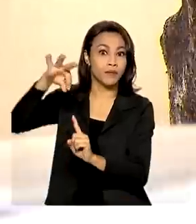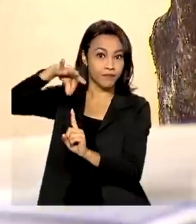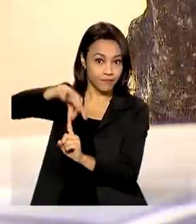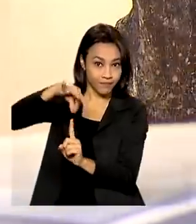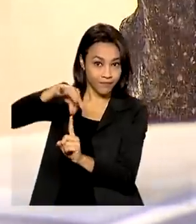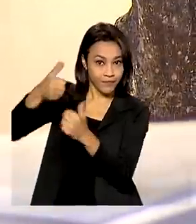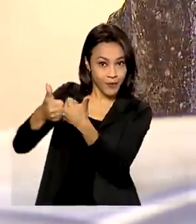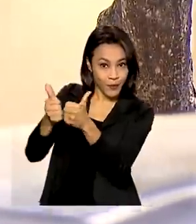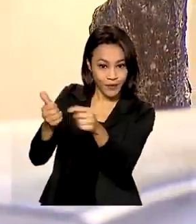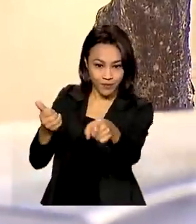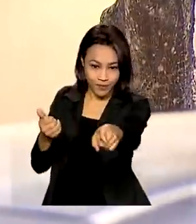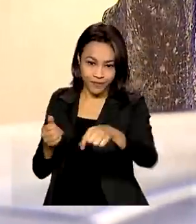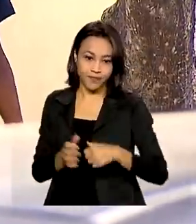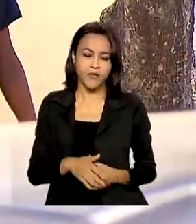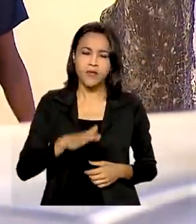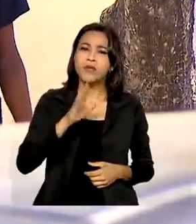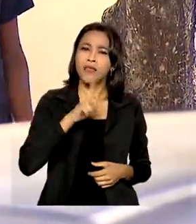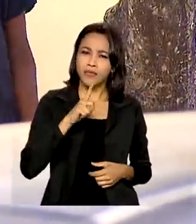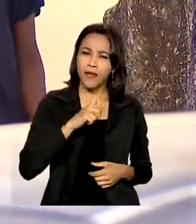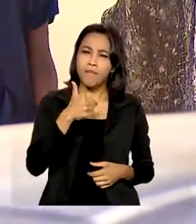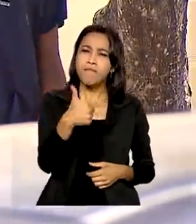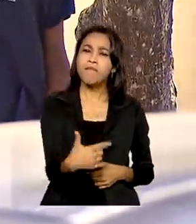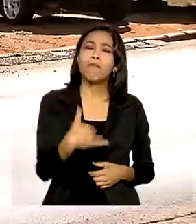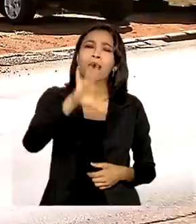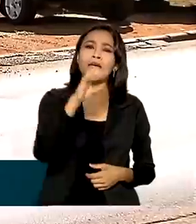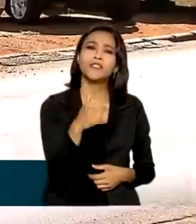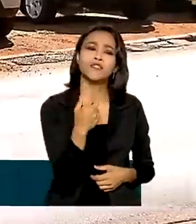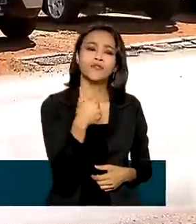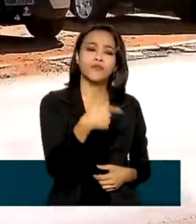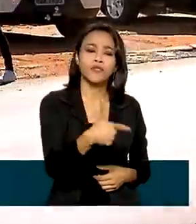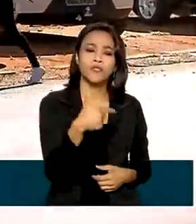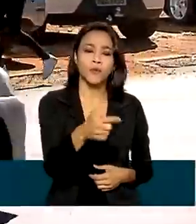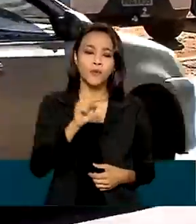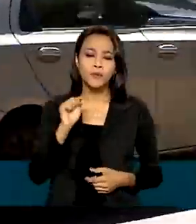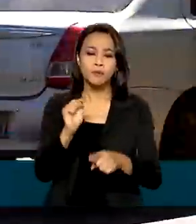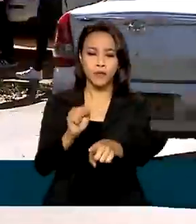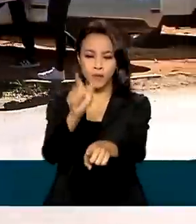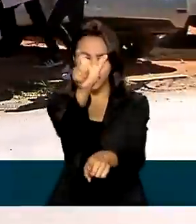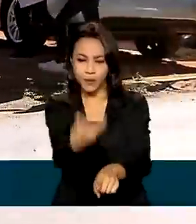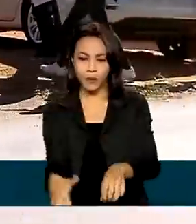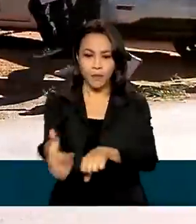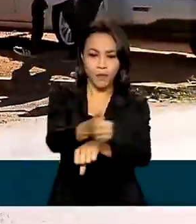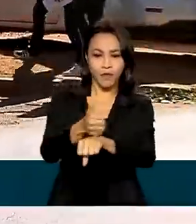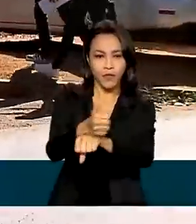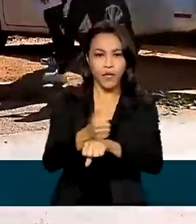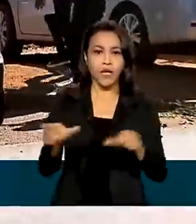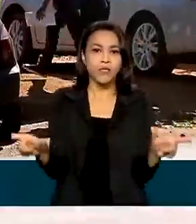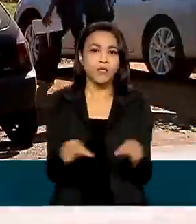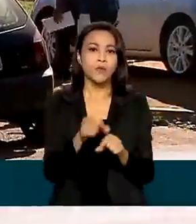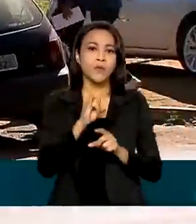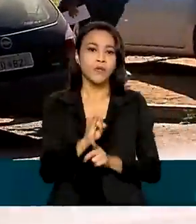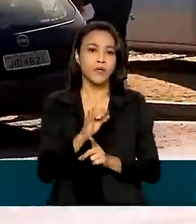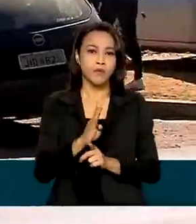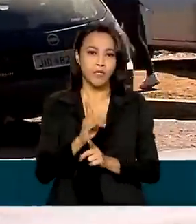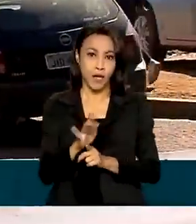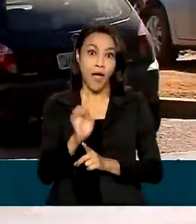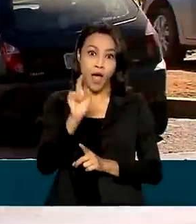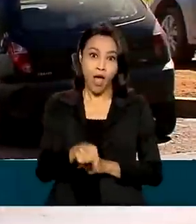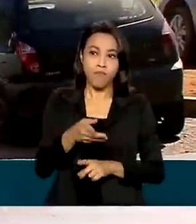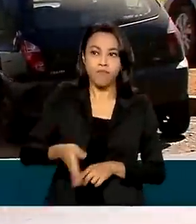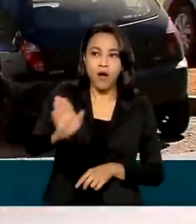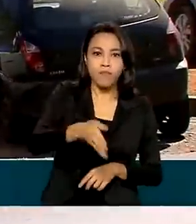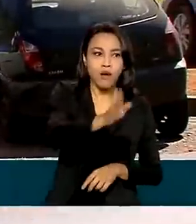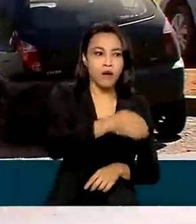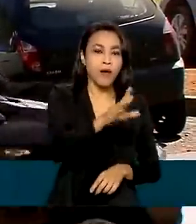São mais de 22 mil agentes do IBGE nas ruas do país. A missão é percorrer 72%